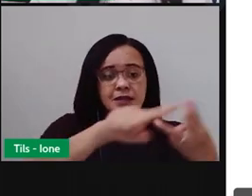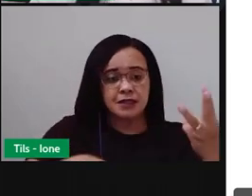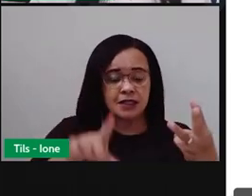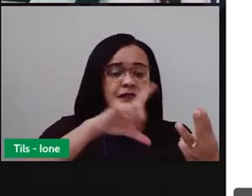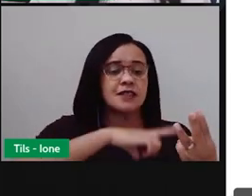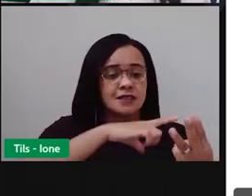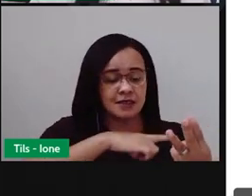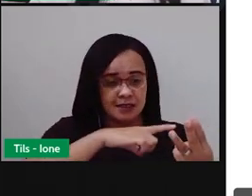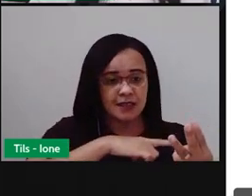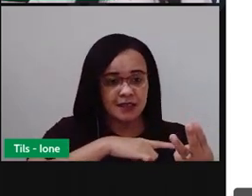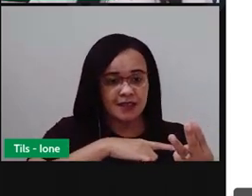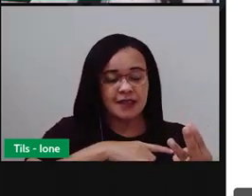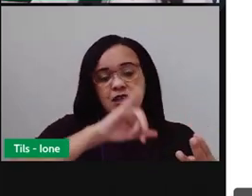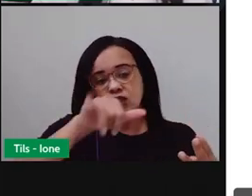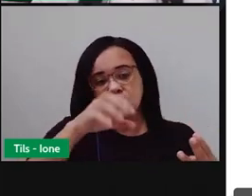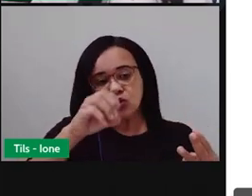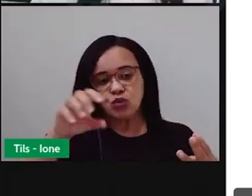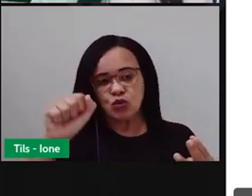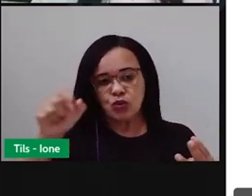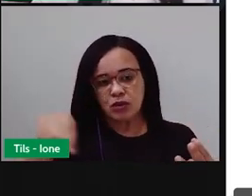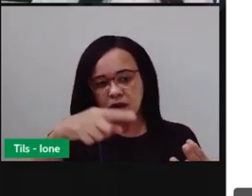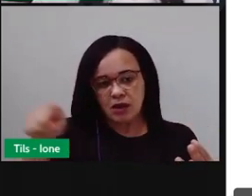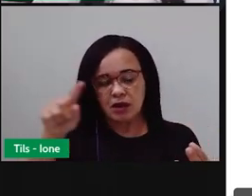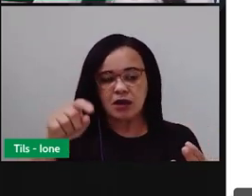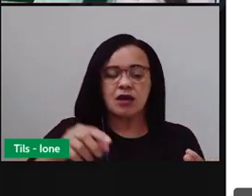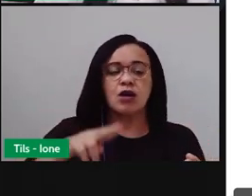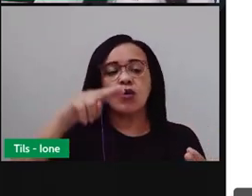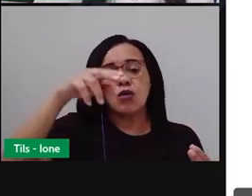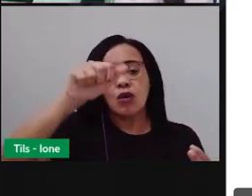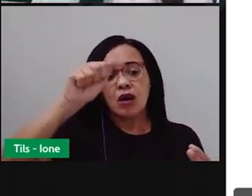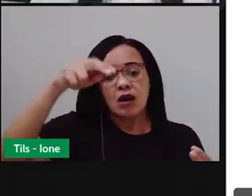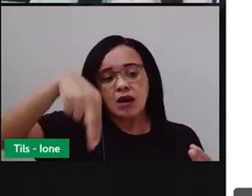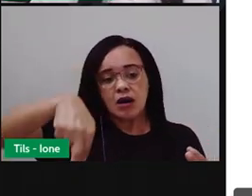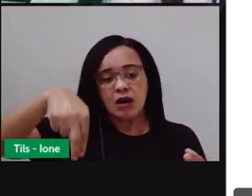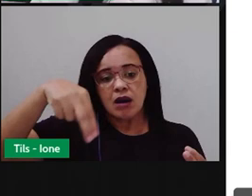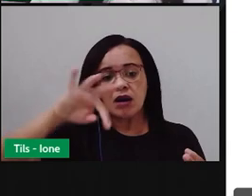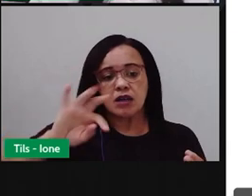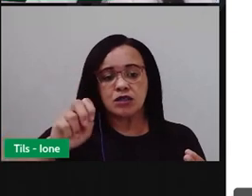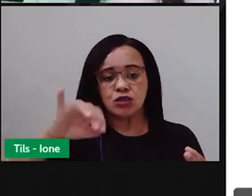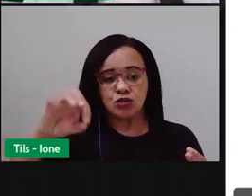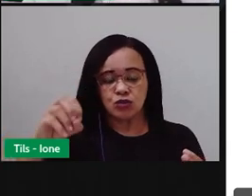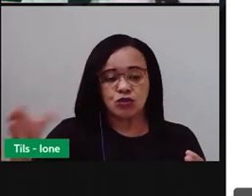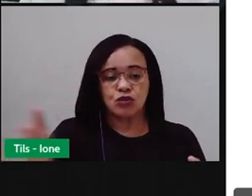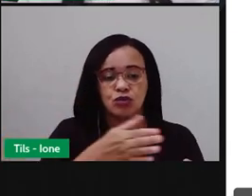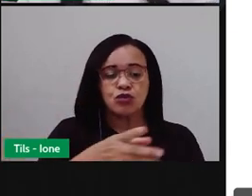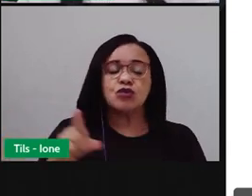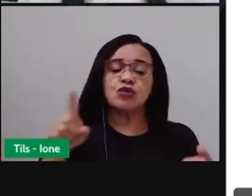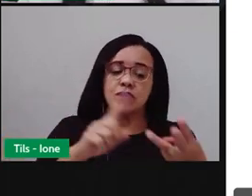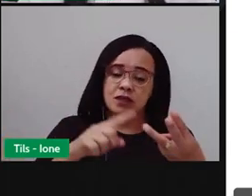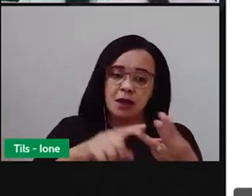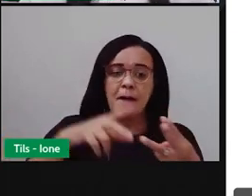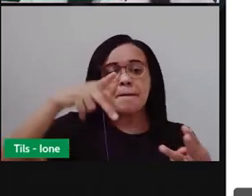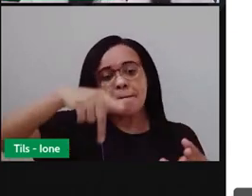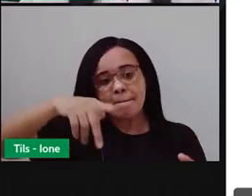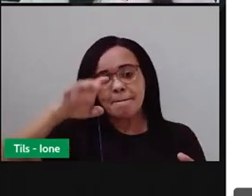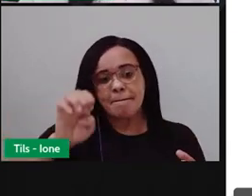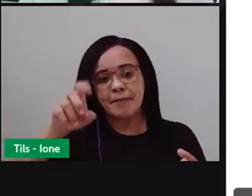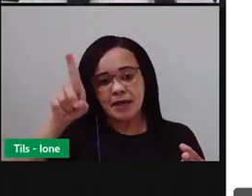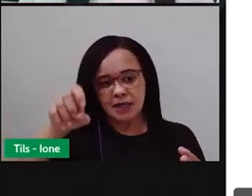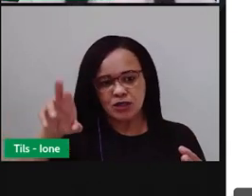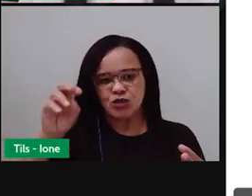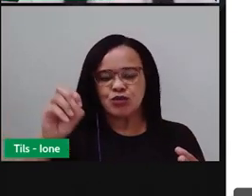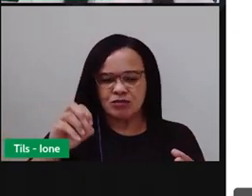João e São Pedro. As principais festas de Minas da região ocorrem em Caruaru,